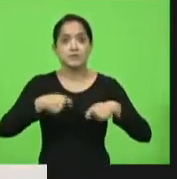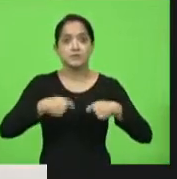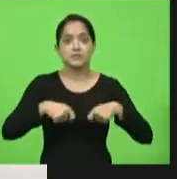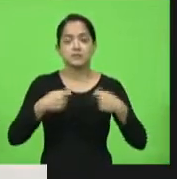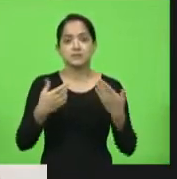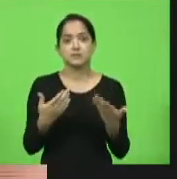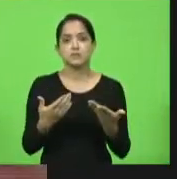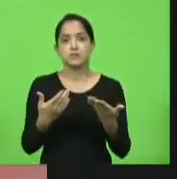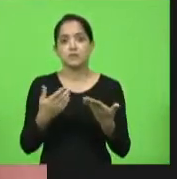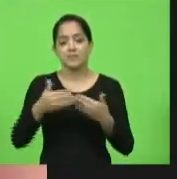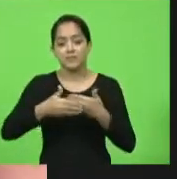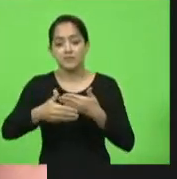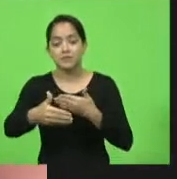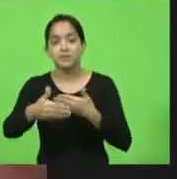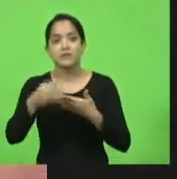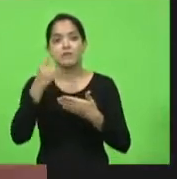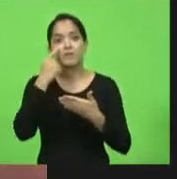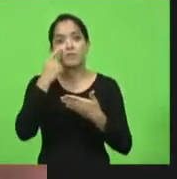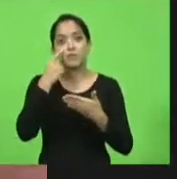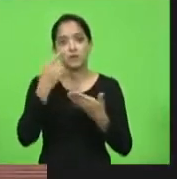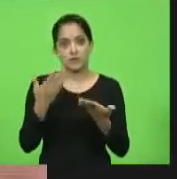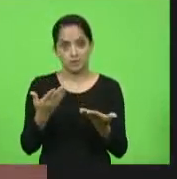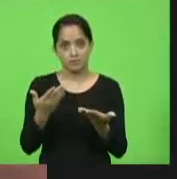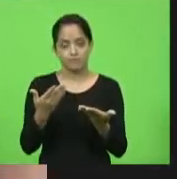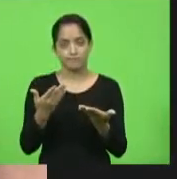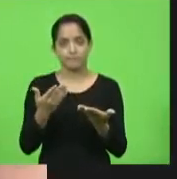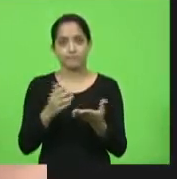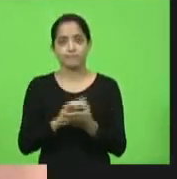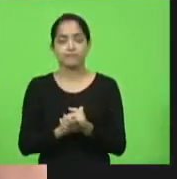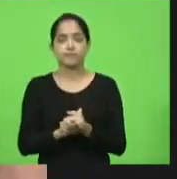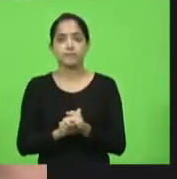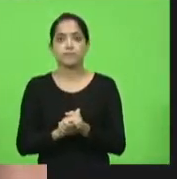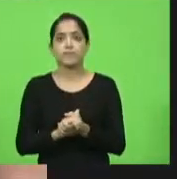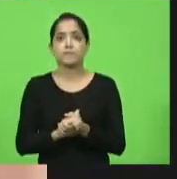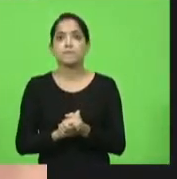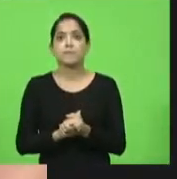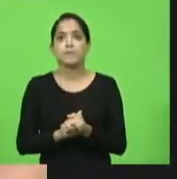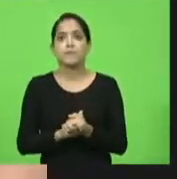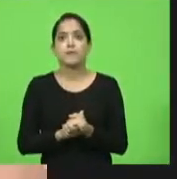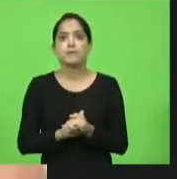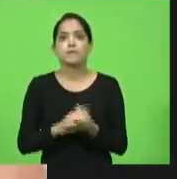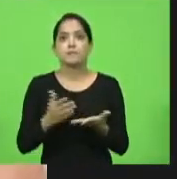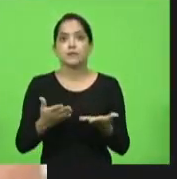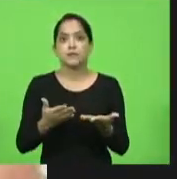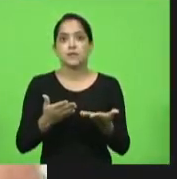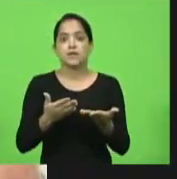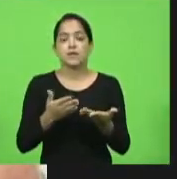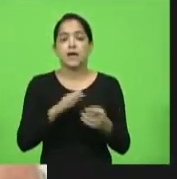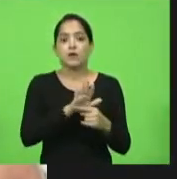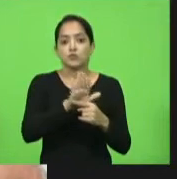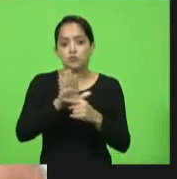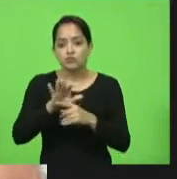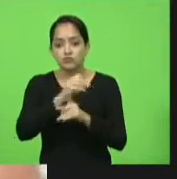veremos é o fim do estado de bem-estar social